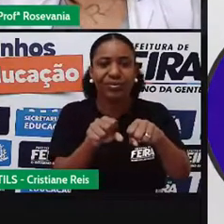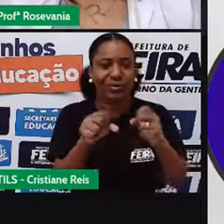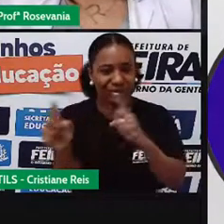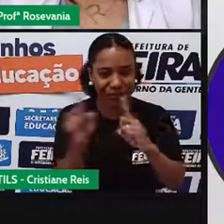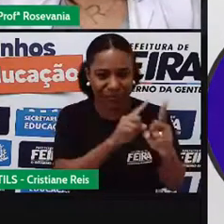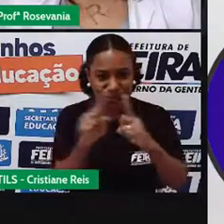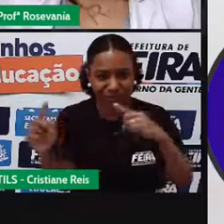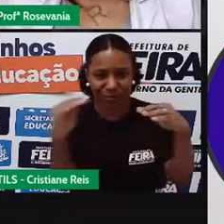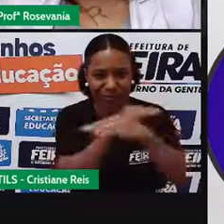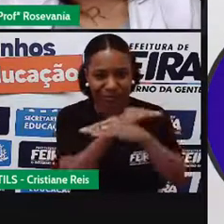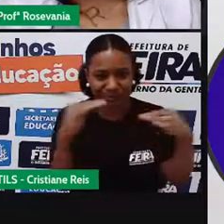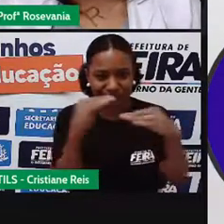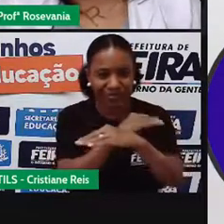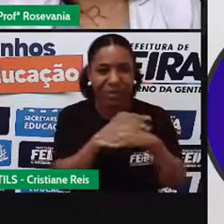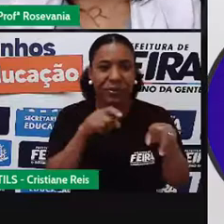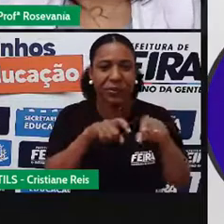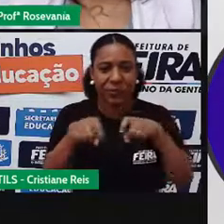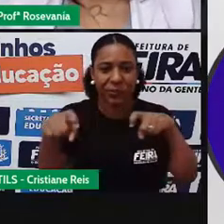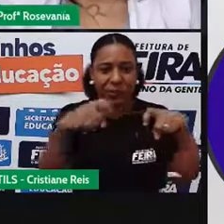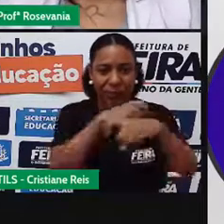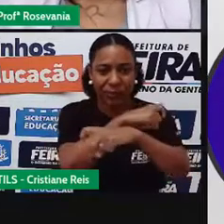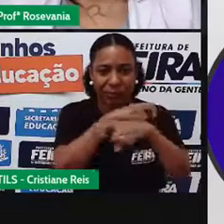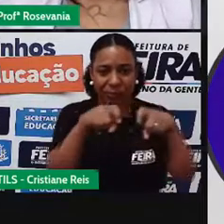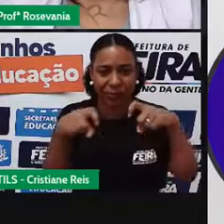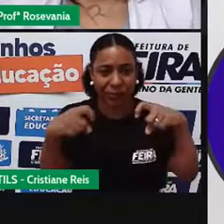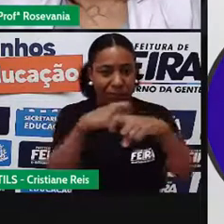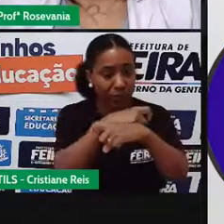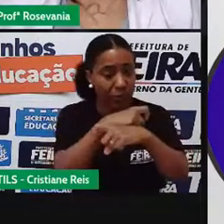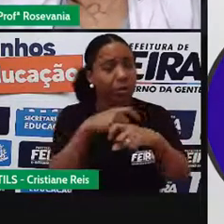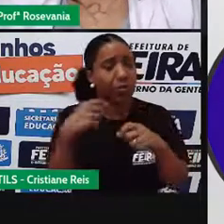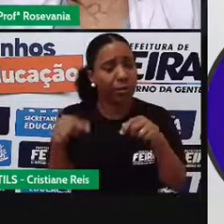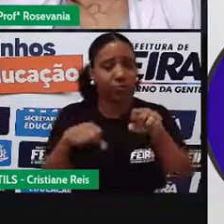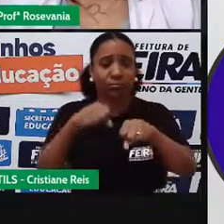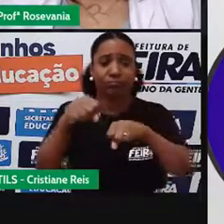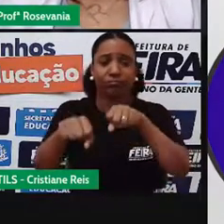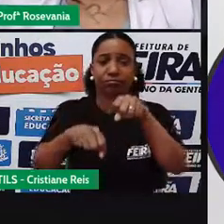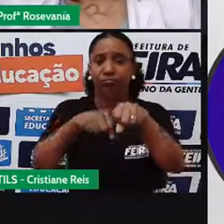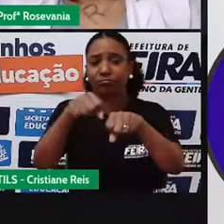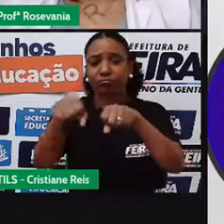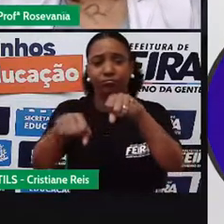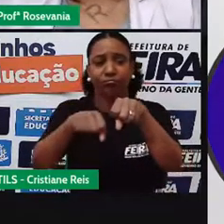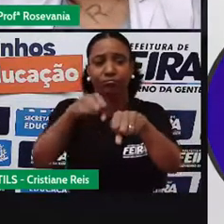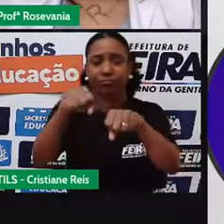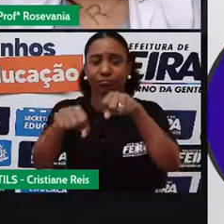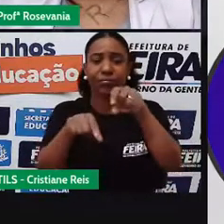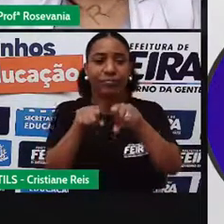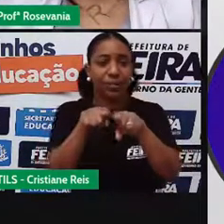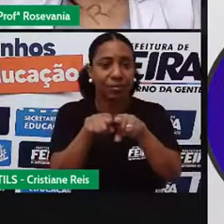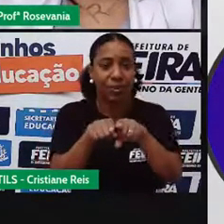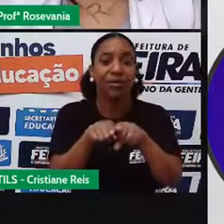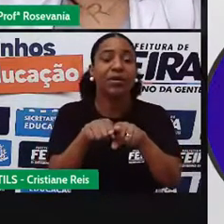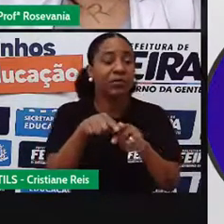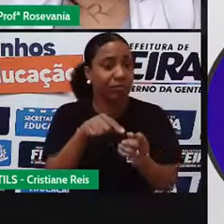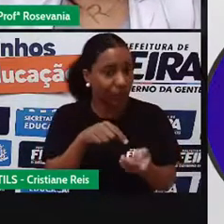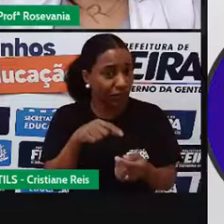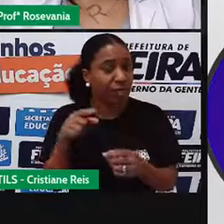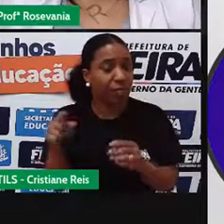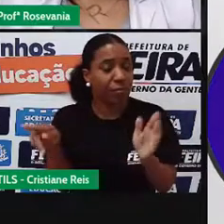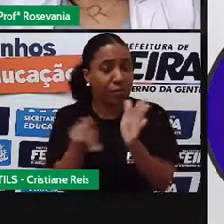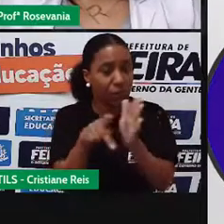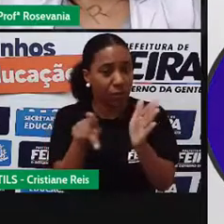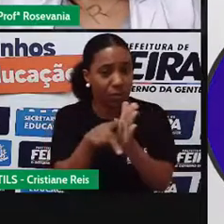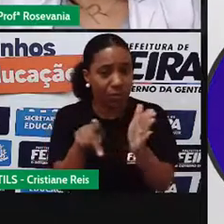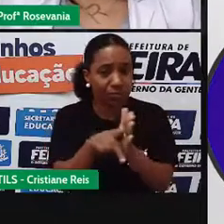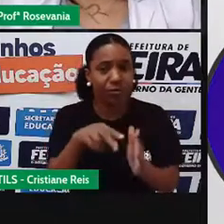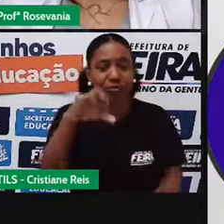né, até a bicicleta, né, que a gente tem também, as bicicletas, os patinéis, todos eles. Então, ele é